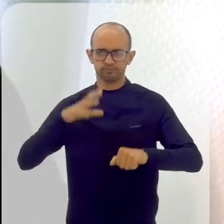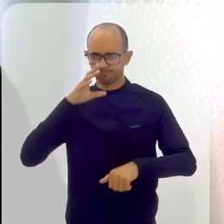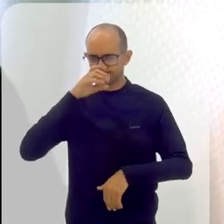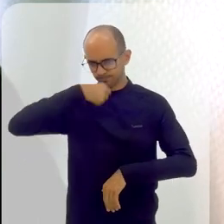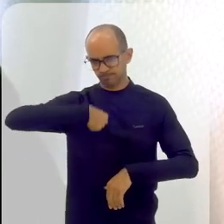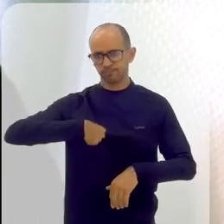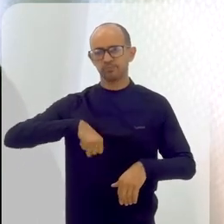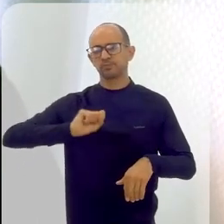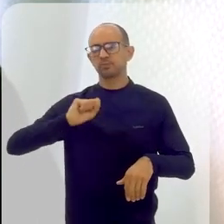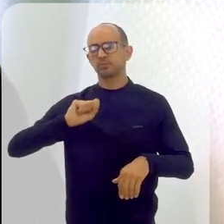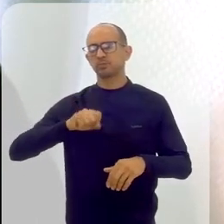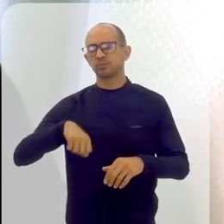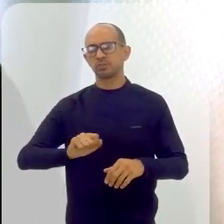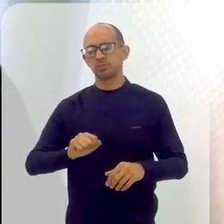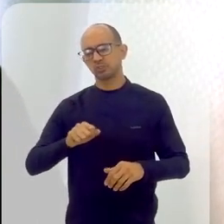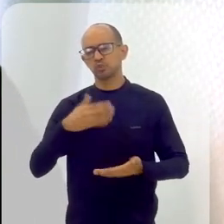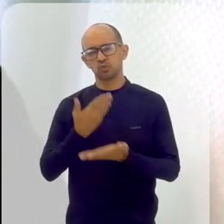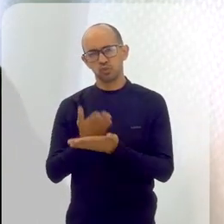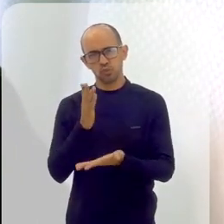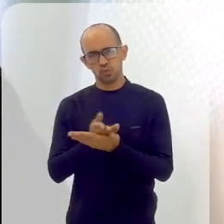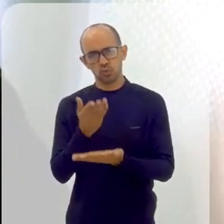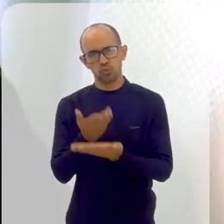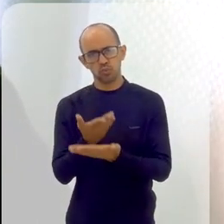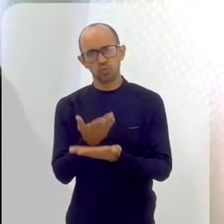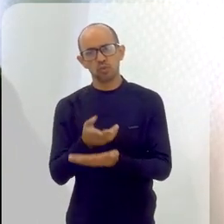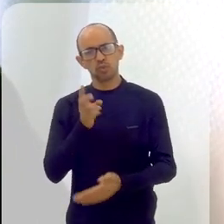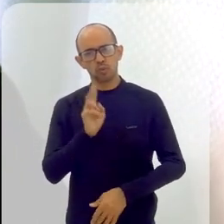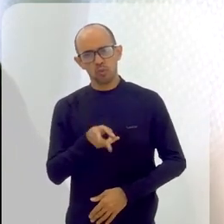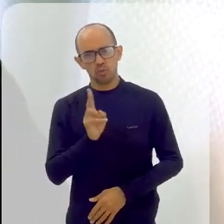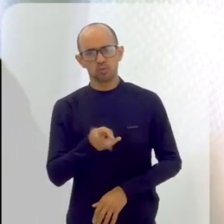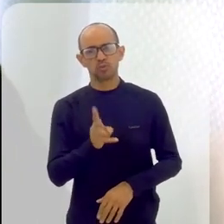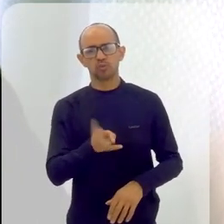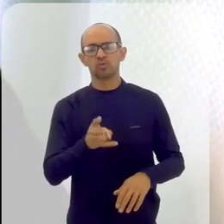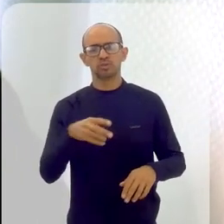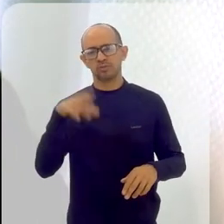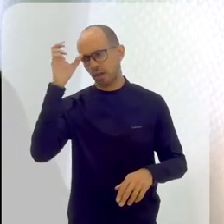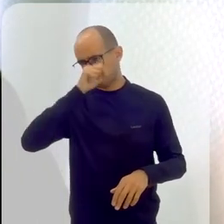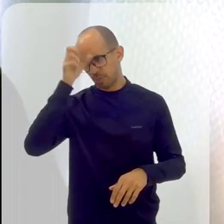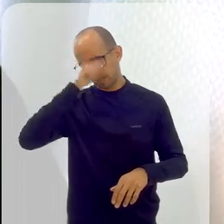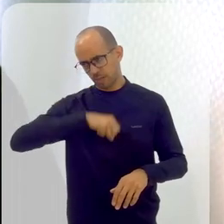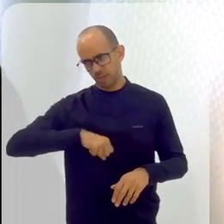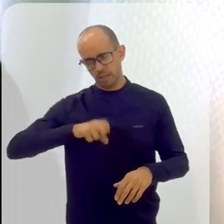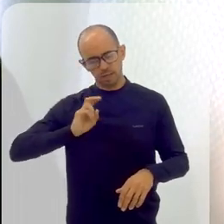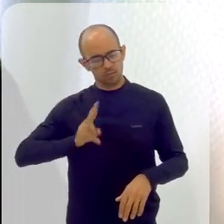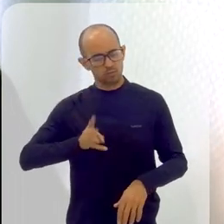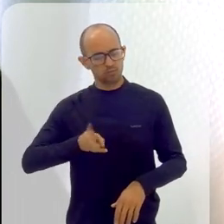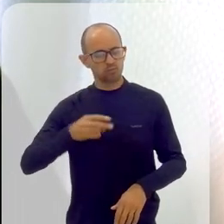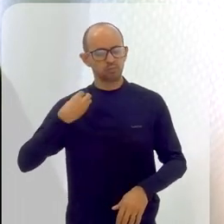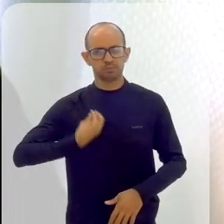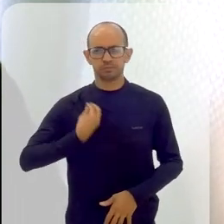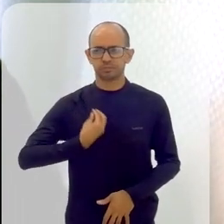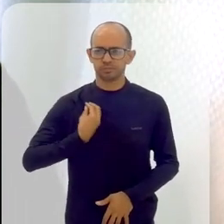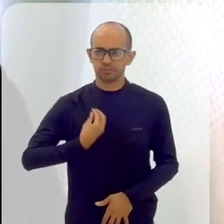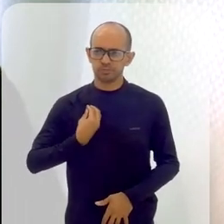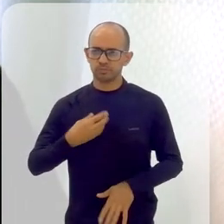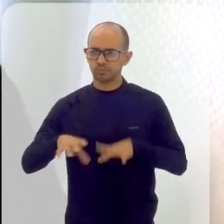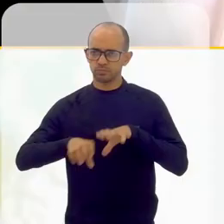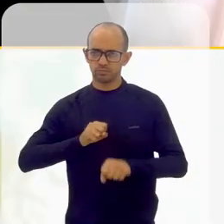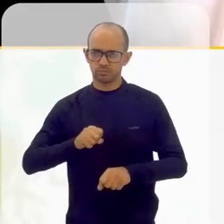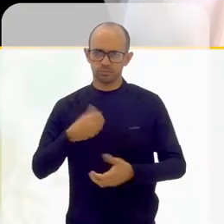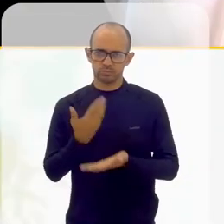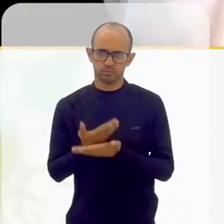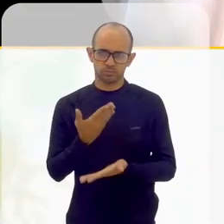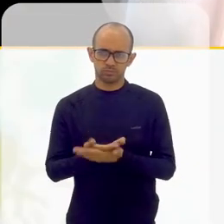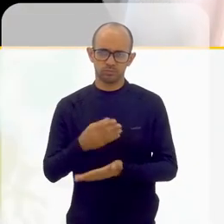insista naquilo, persiste naquilo, continue estudando, a gente vai aprender para resto da vida. porque a gente se formou numa faculdade ou numa escola técnica